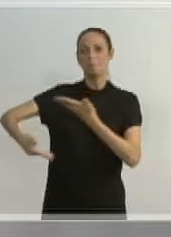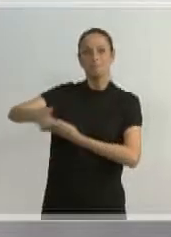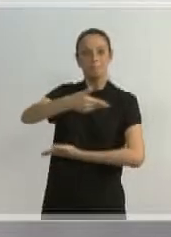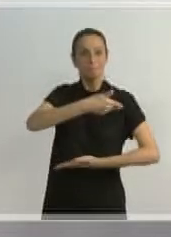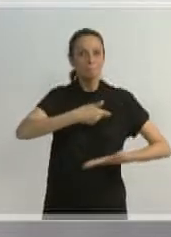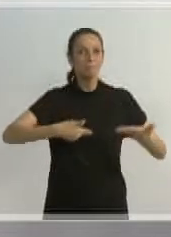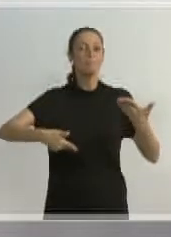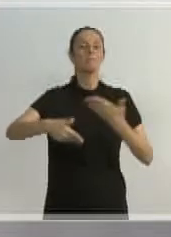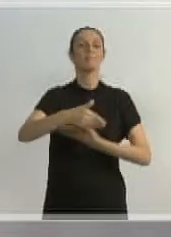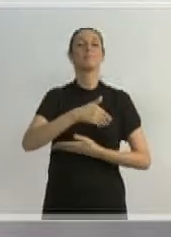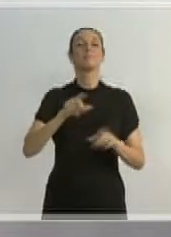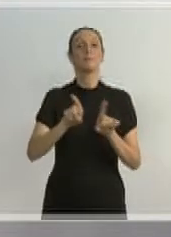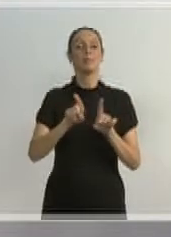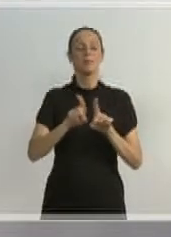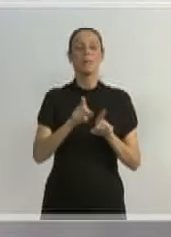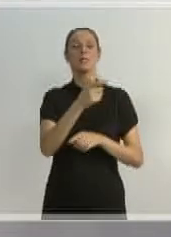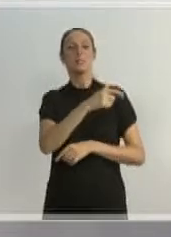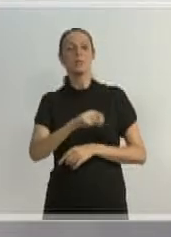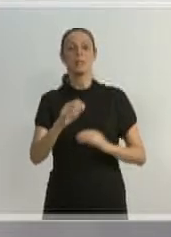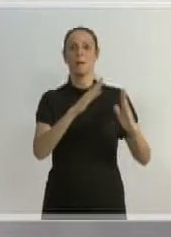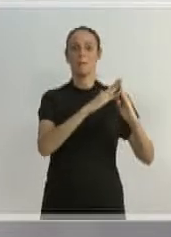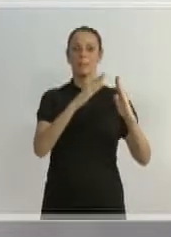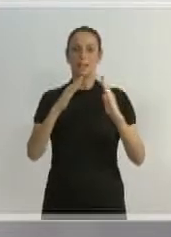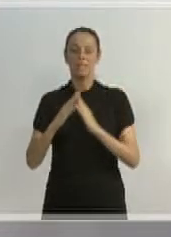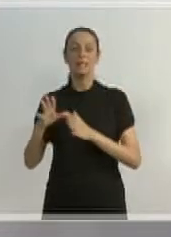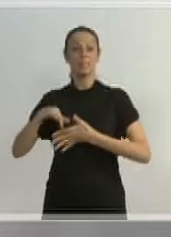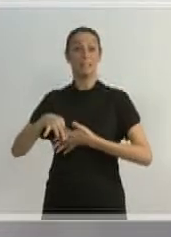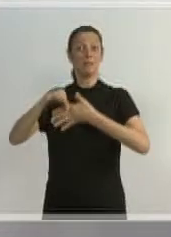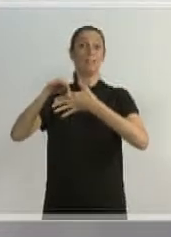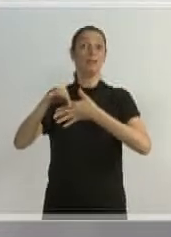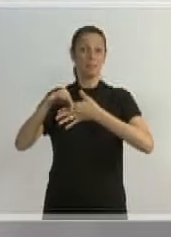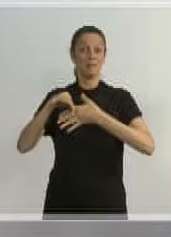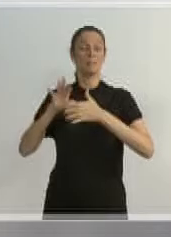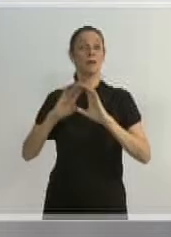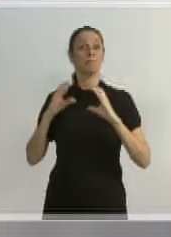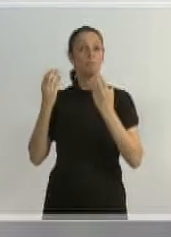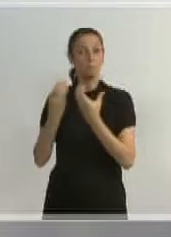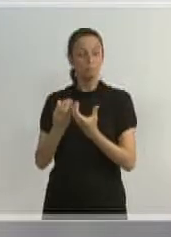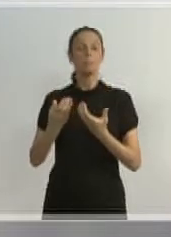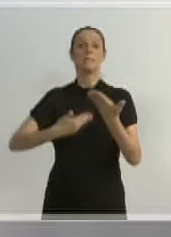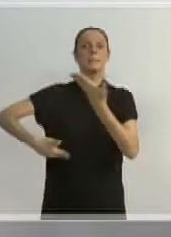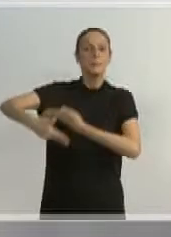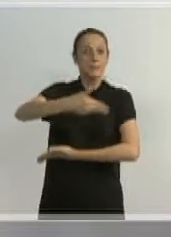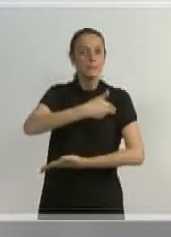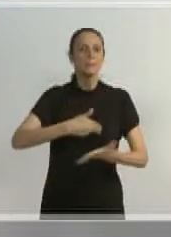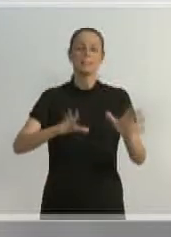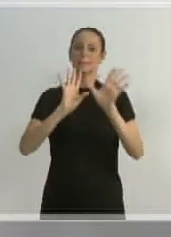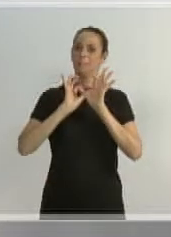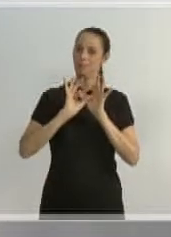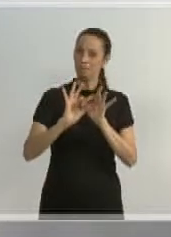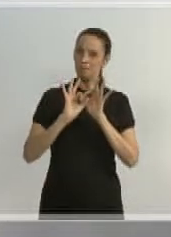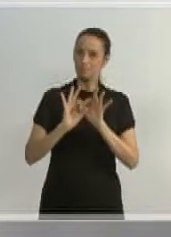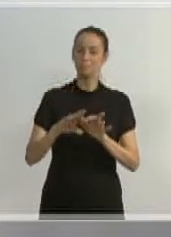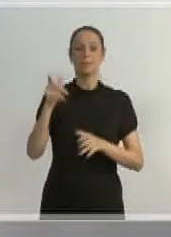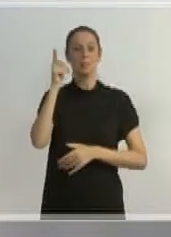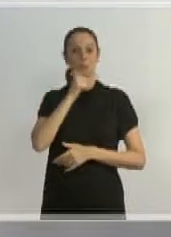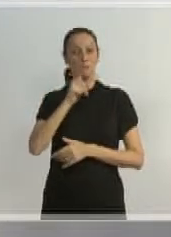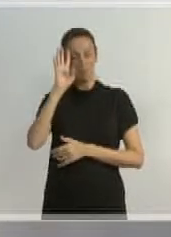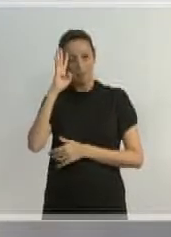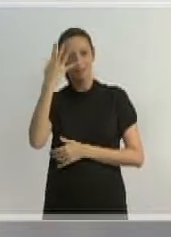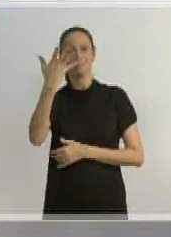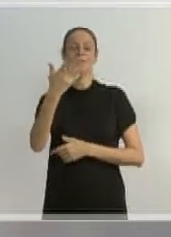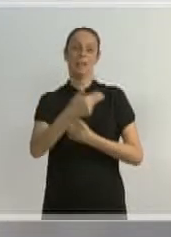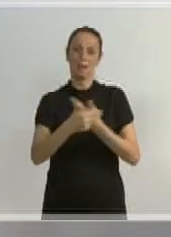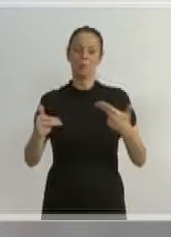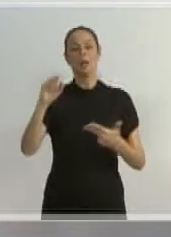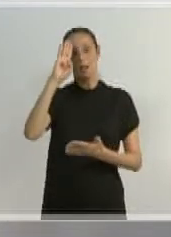interlocuções com a Associação de Moradores, interlocuções com lideranças comunitárias, conseguem unir esforços no sentido de realizar. Eu continuo